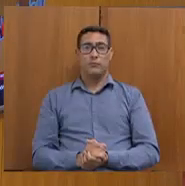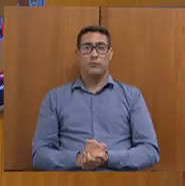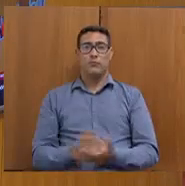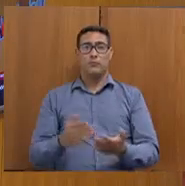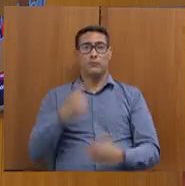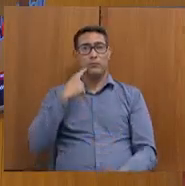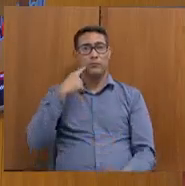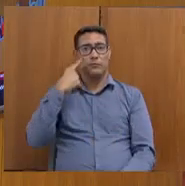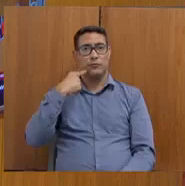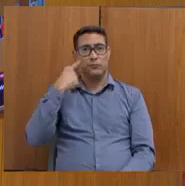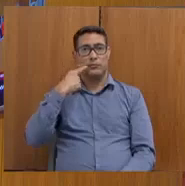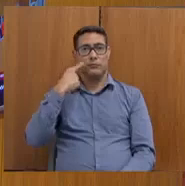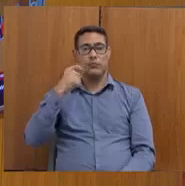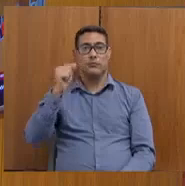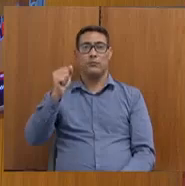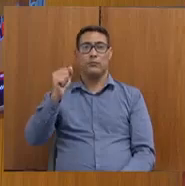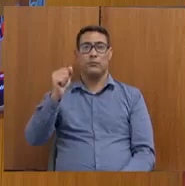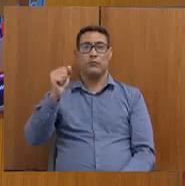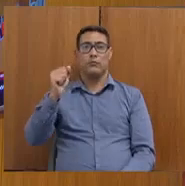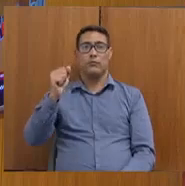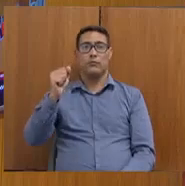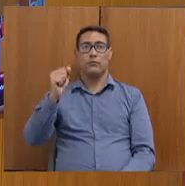deputado Antônio Carlos Arantes.